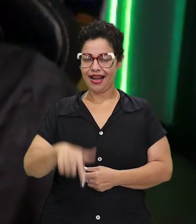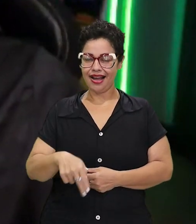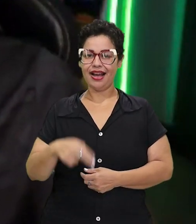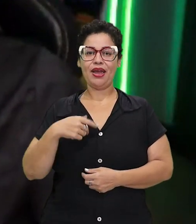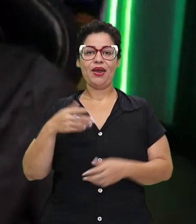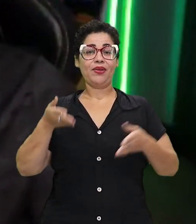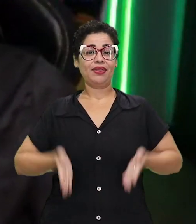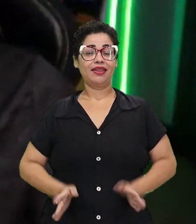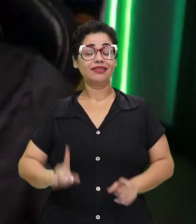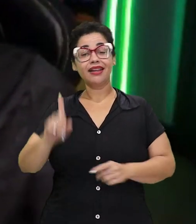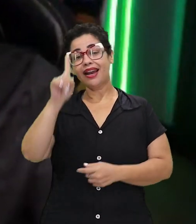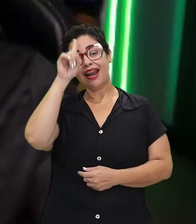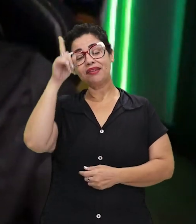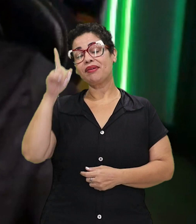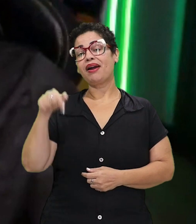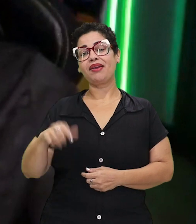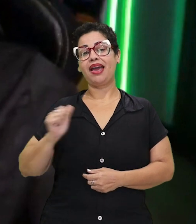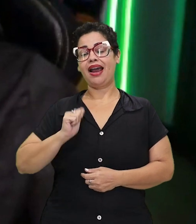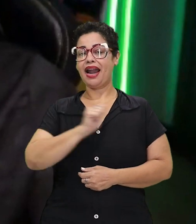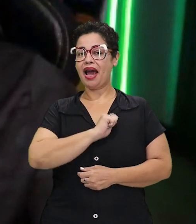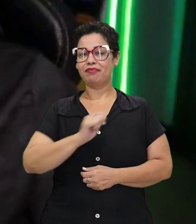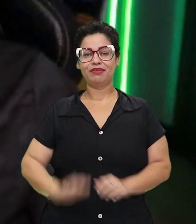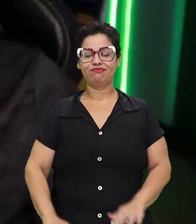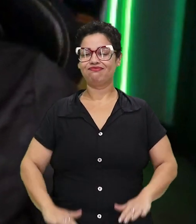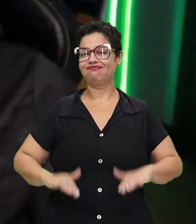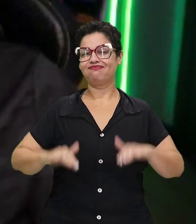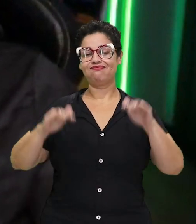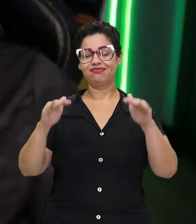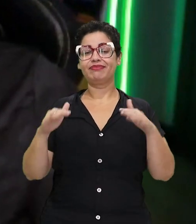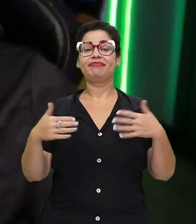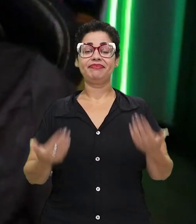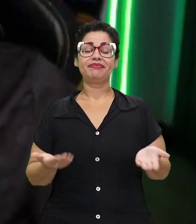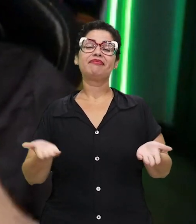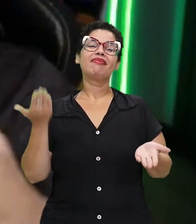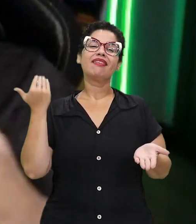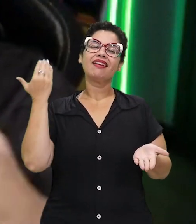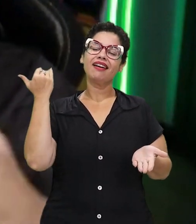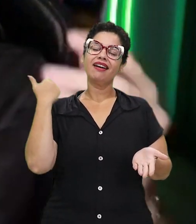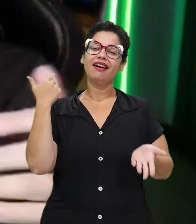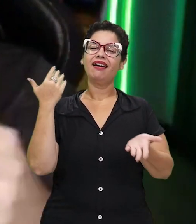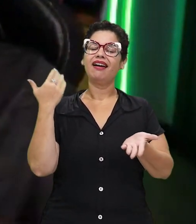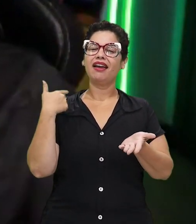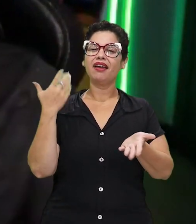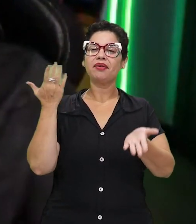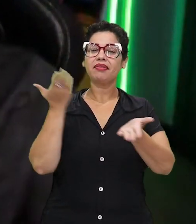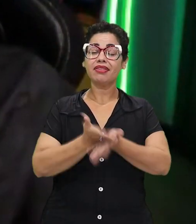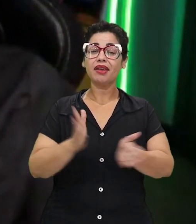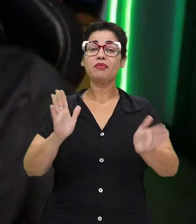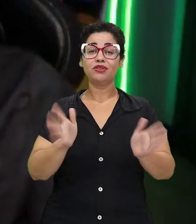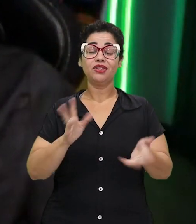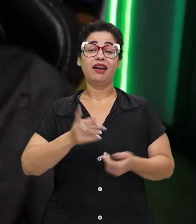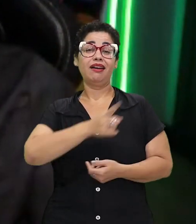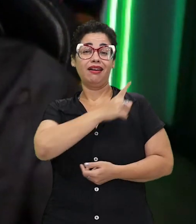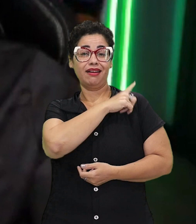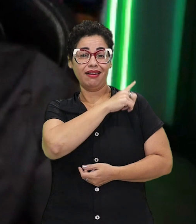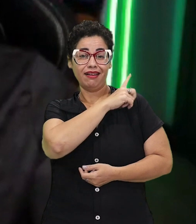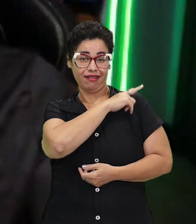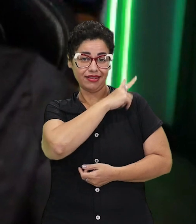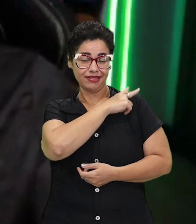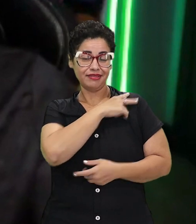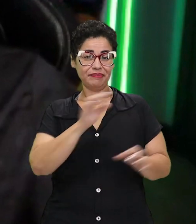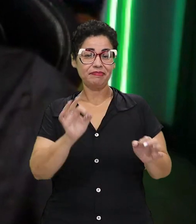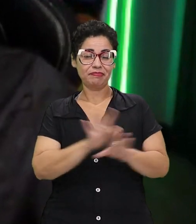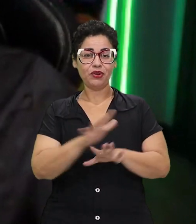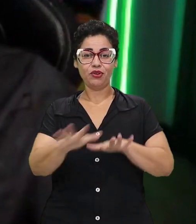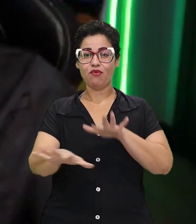natural de Anápolis, fui nascido e criado aqui. E quando eu saí ali do ensino médio, né?